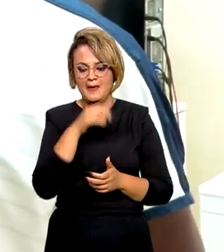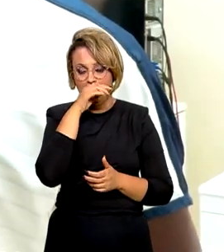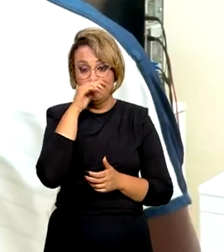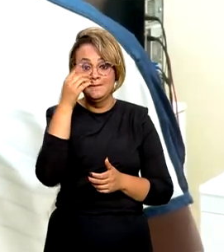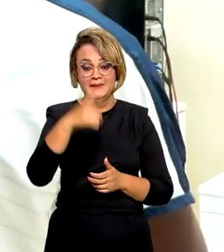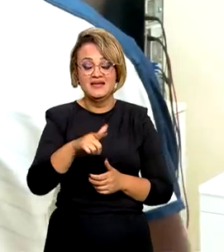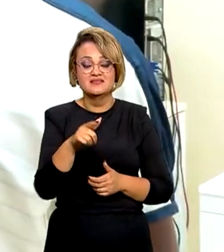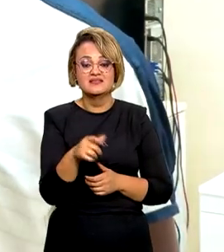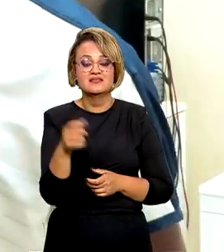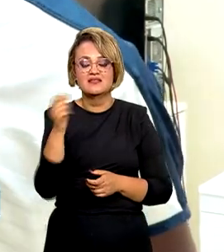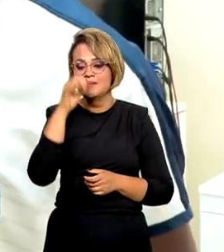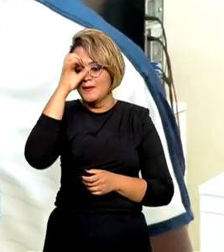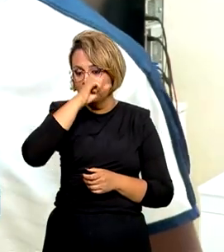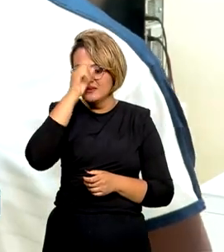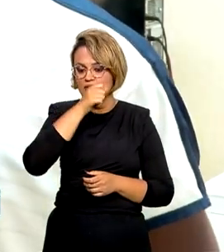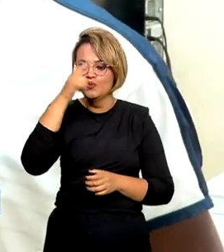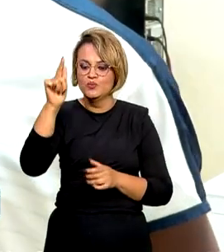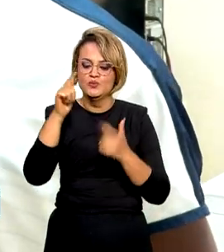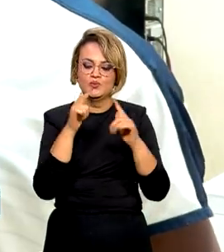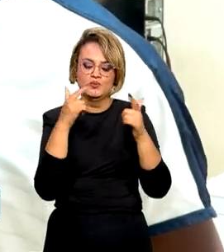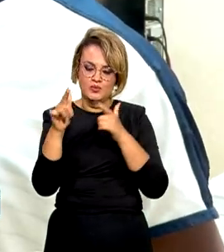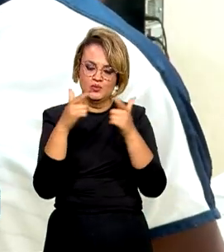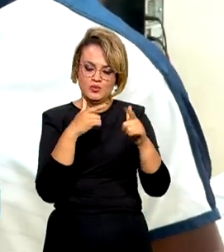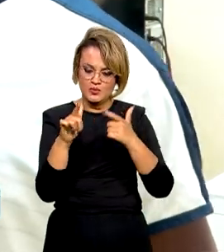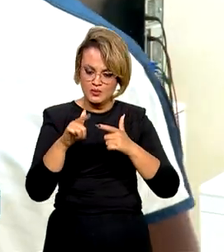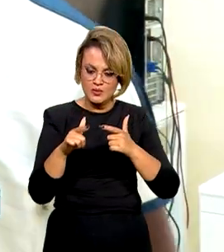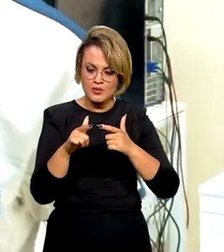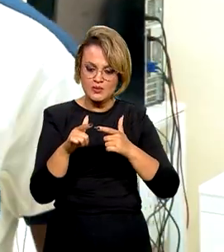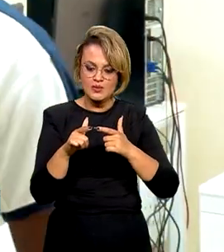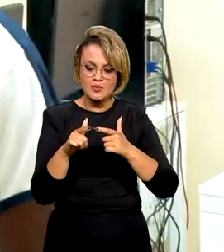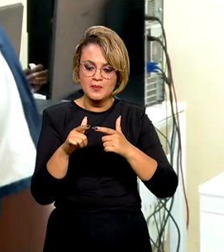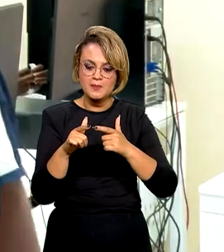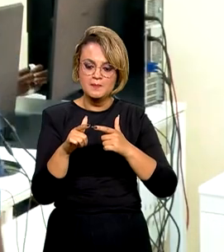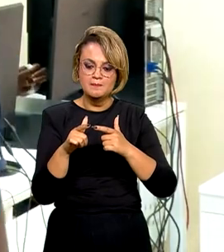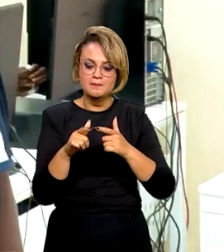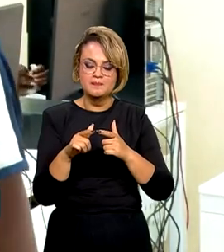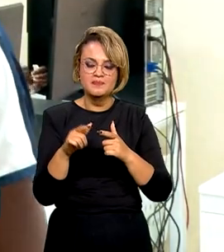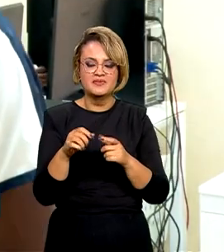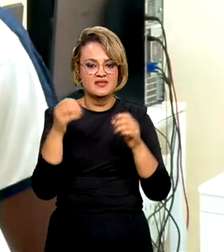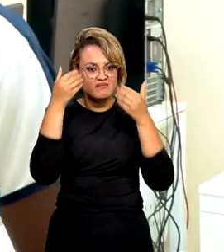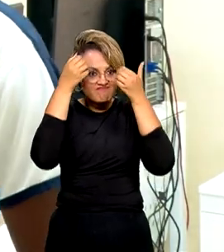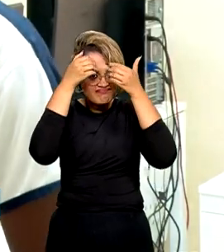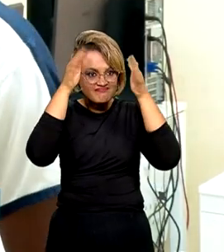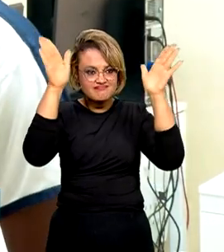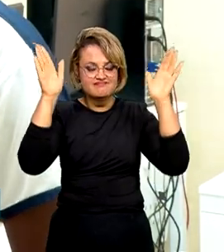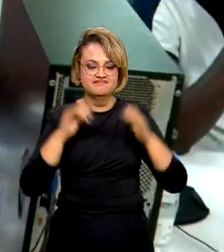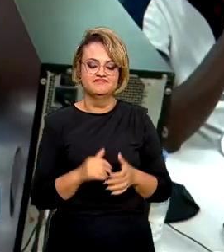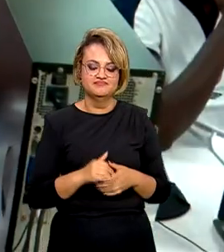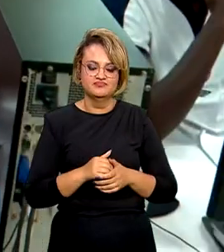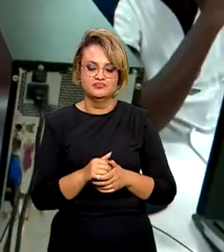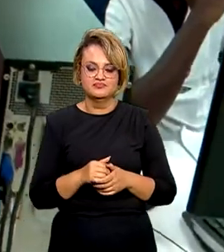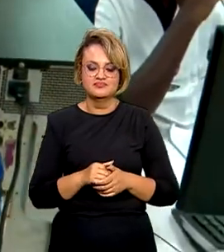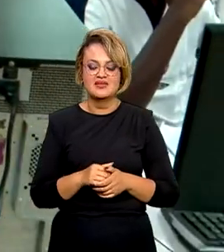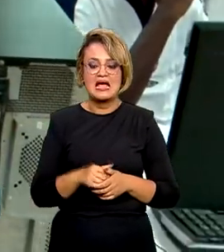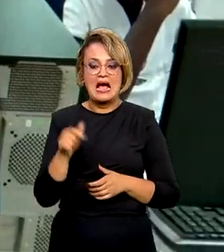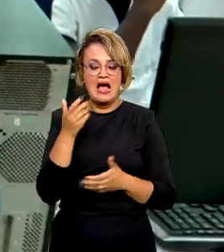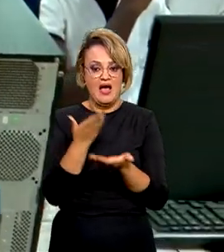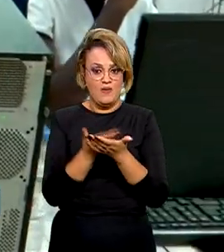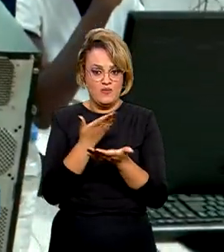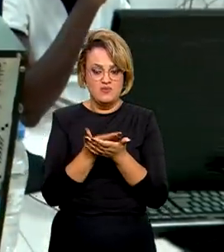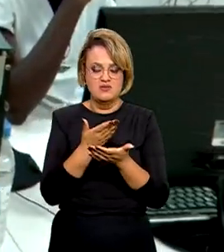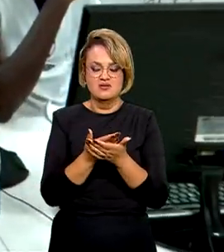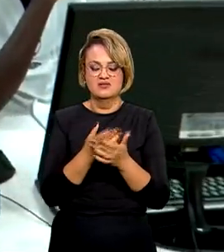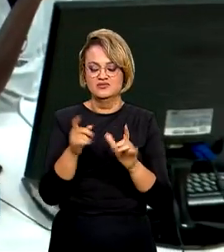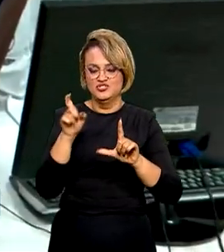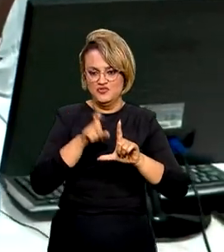posso aprender muitas coisas e expandir os meus conhecimentos. As aulas de informática